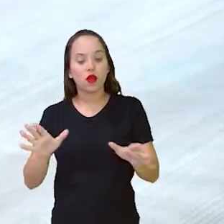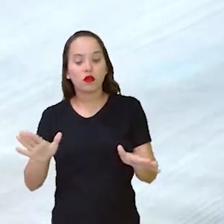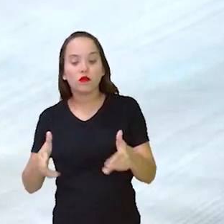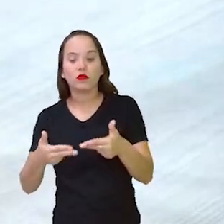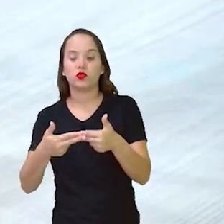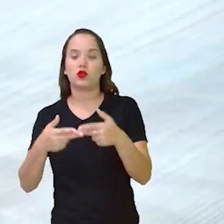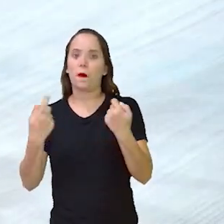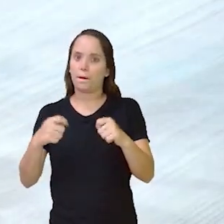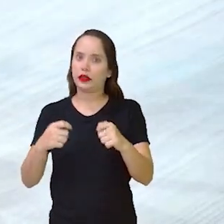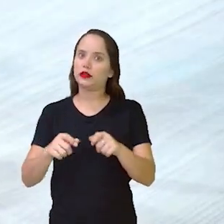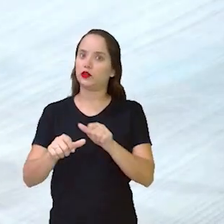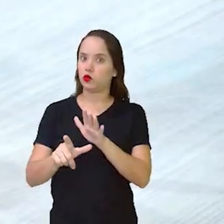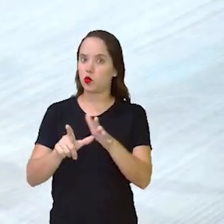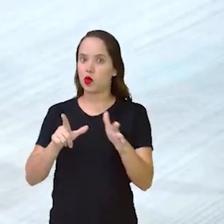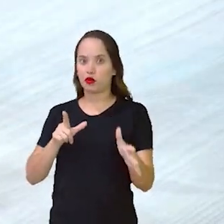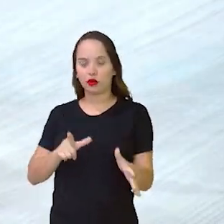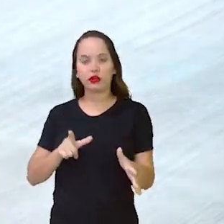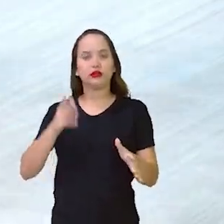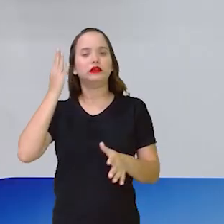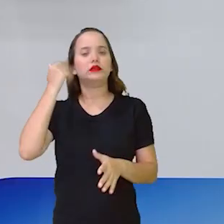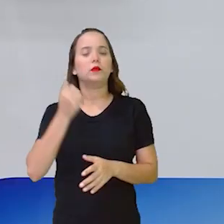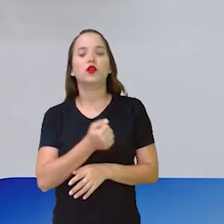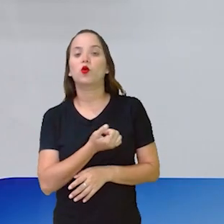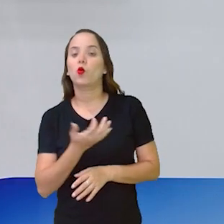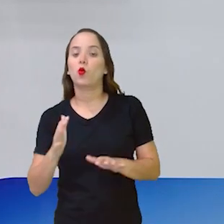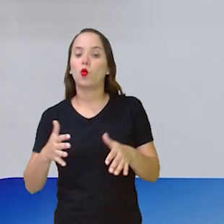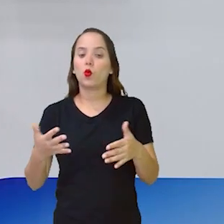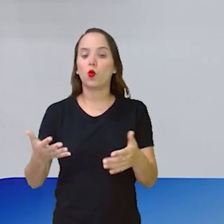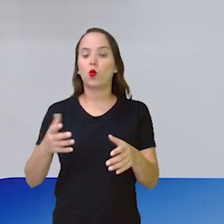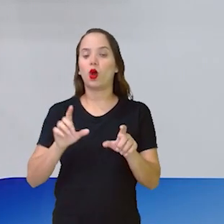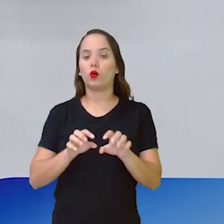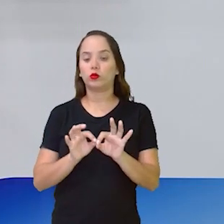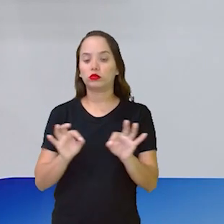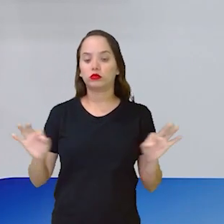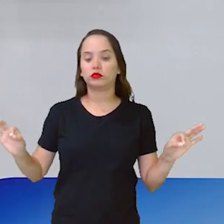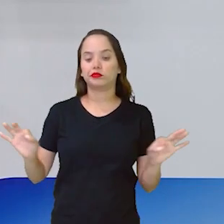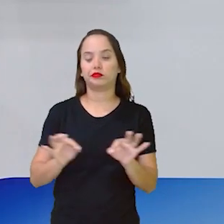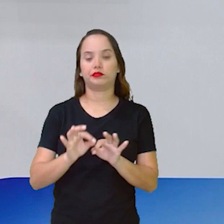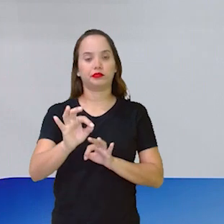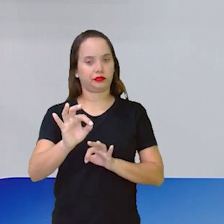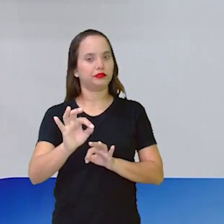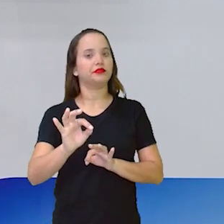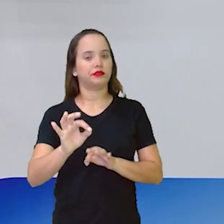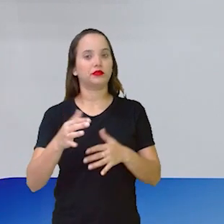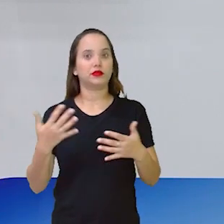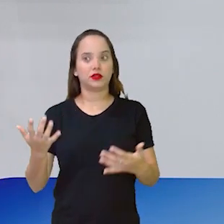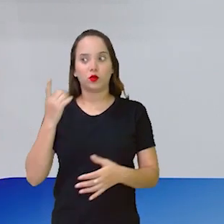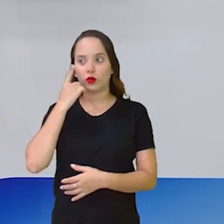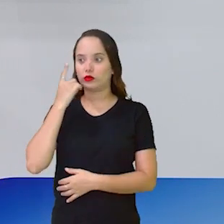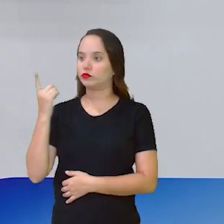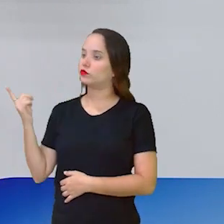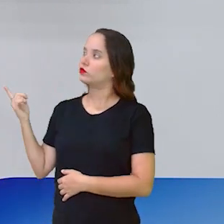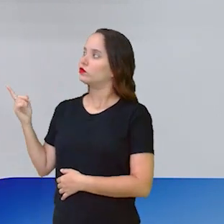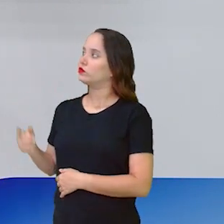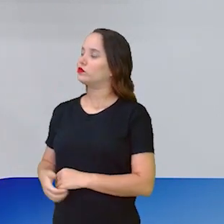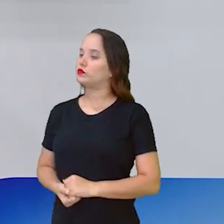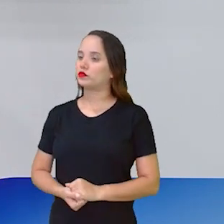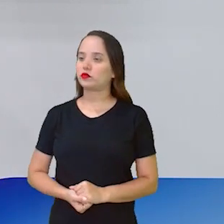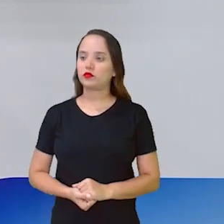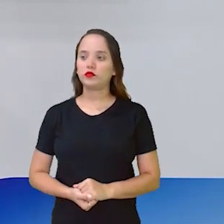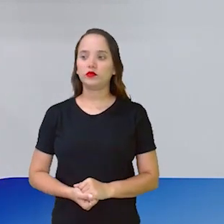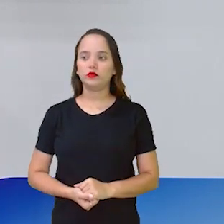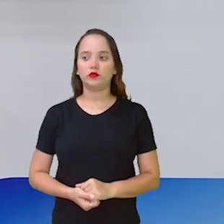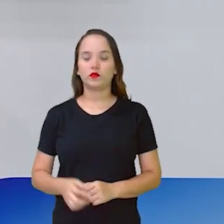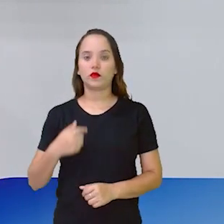que medir para ver o tamanho. Então, ó, eu vou ver aqui mais ou menos o tamanho